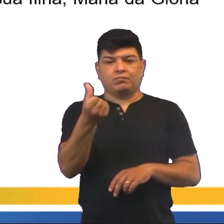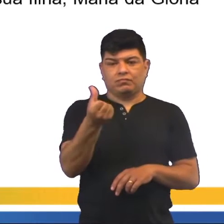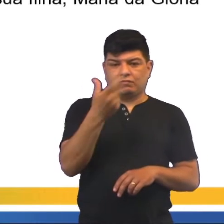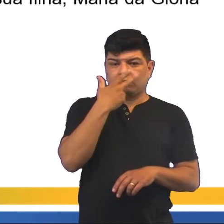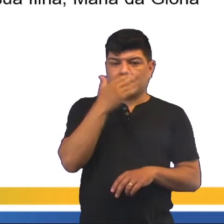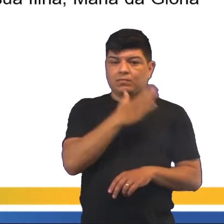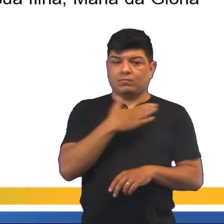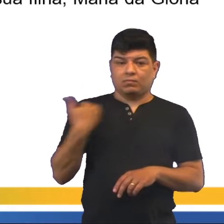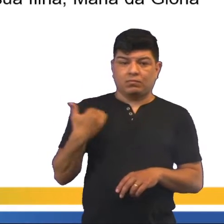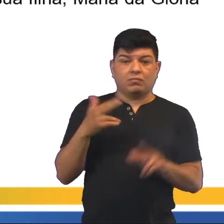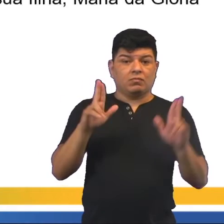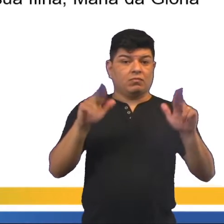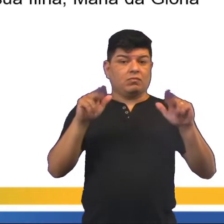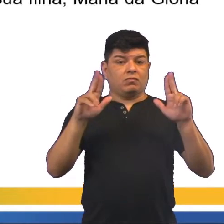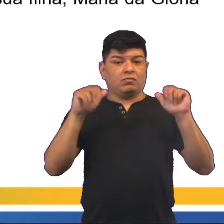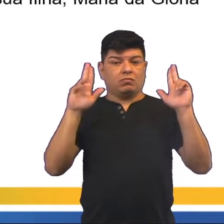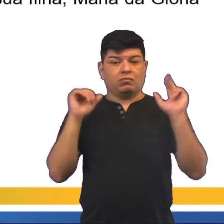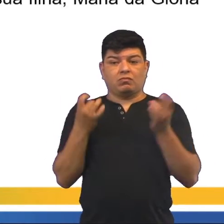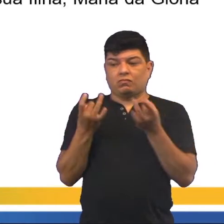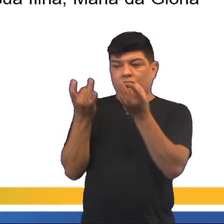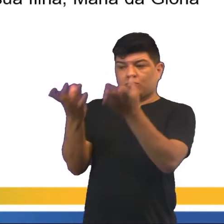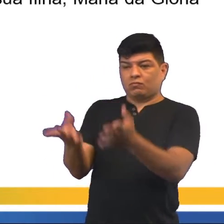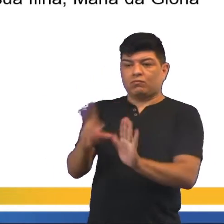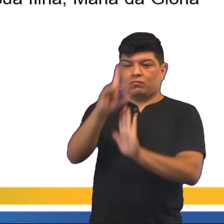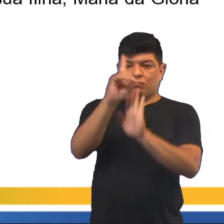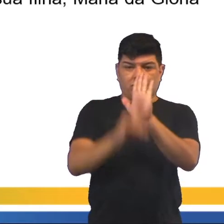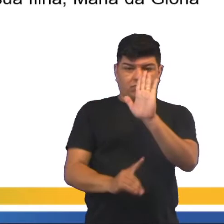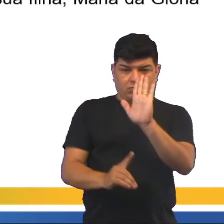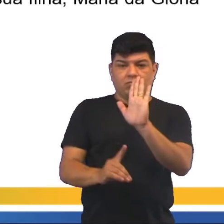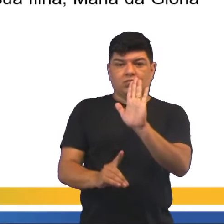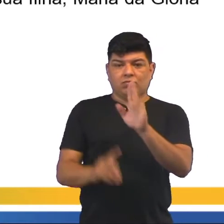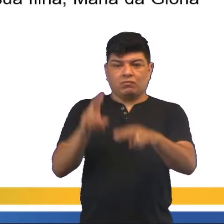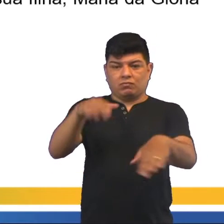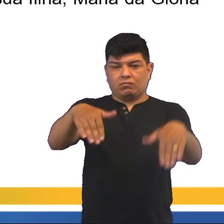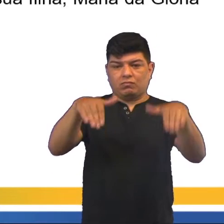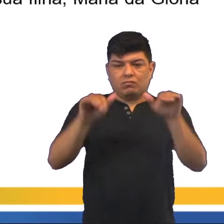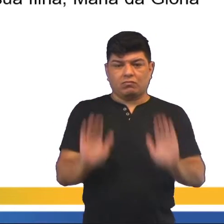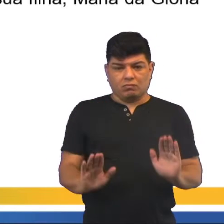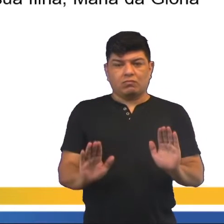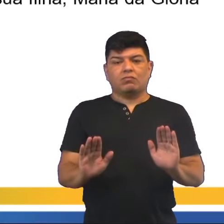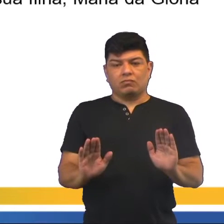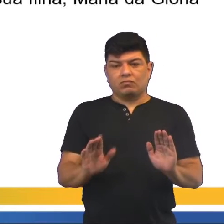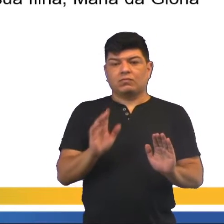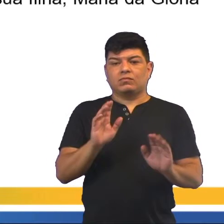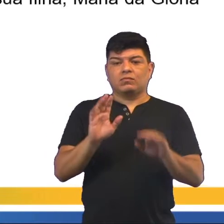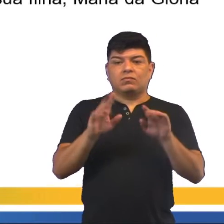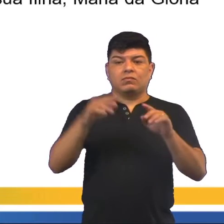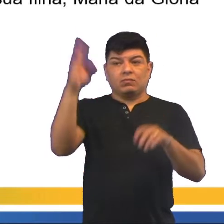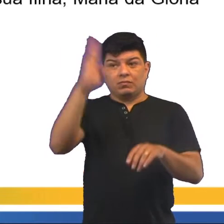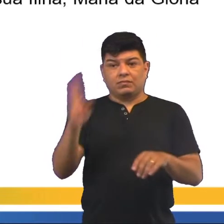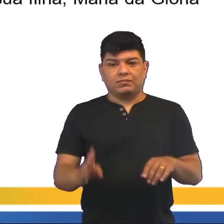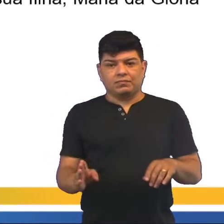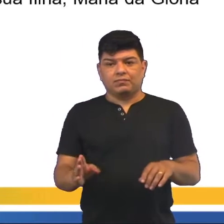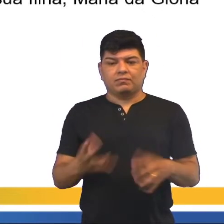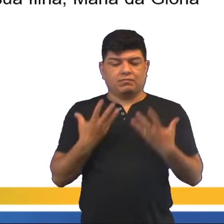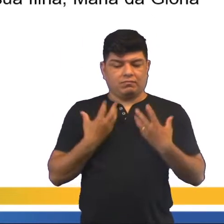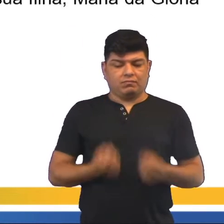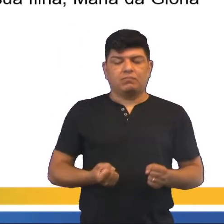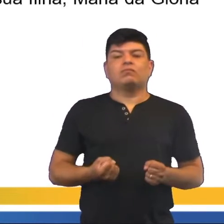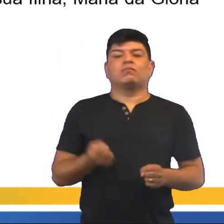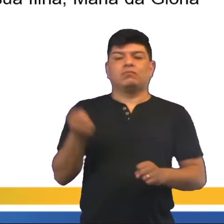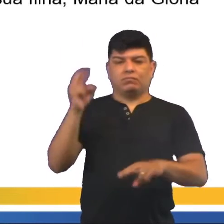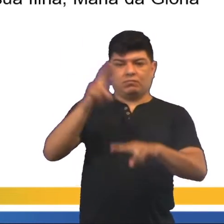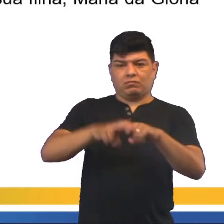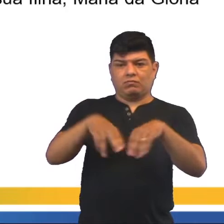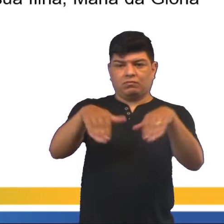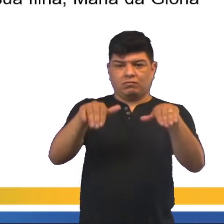Pedro nunca havia renunciado aos seus direitos de herdeiro ao trono português, né? Mesmo no Brasil, ele assume o